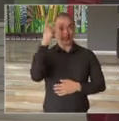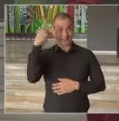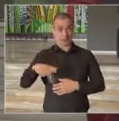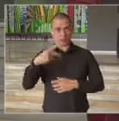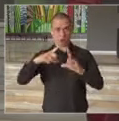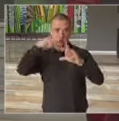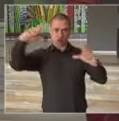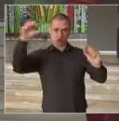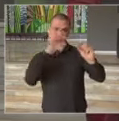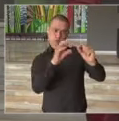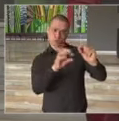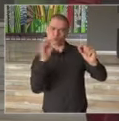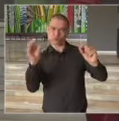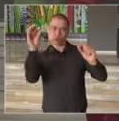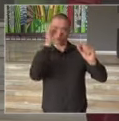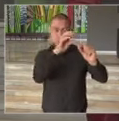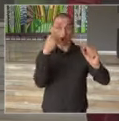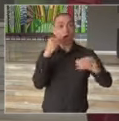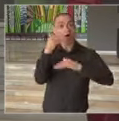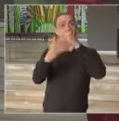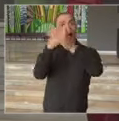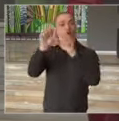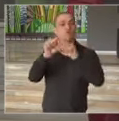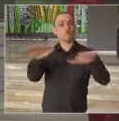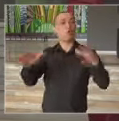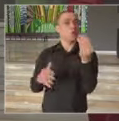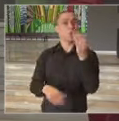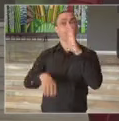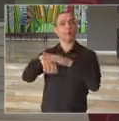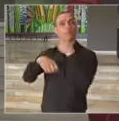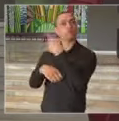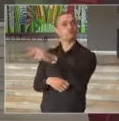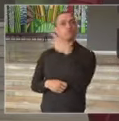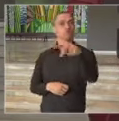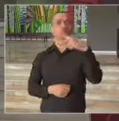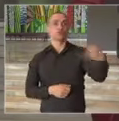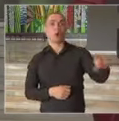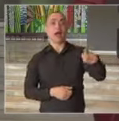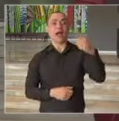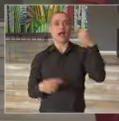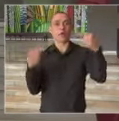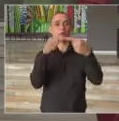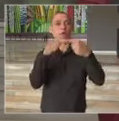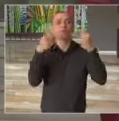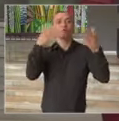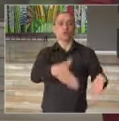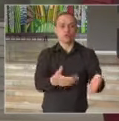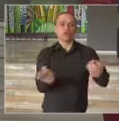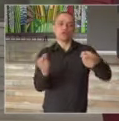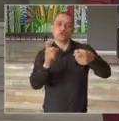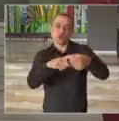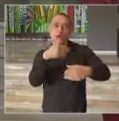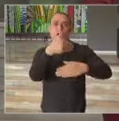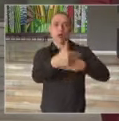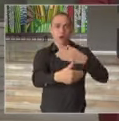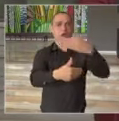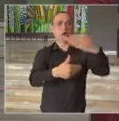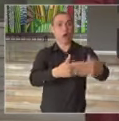acompanhe a evolução da epidemia e possa gradualmente aplicar a retomada